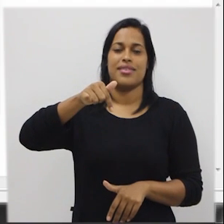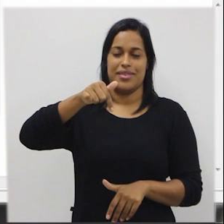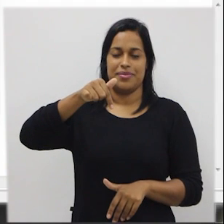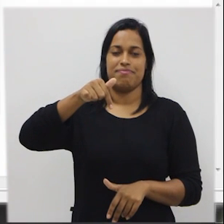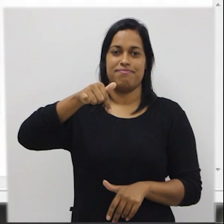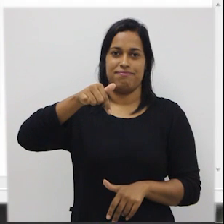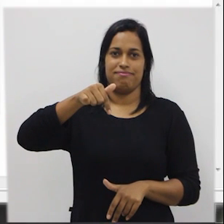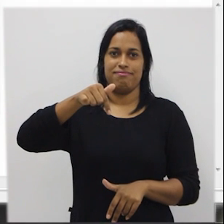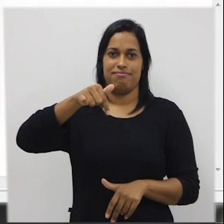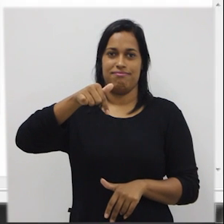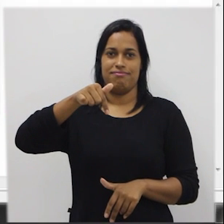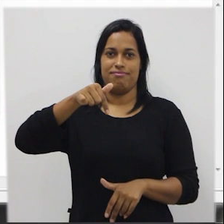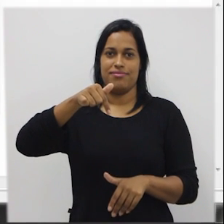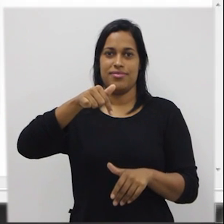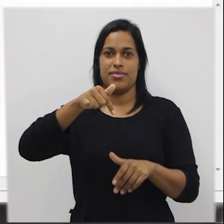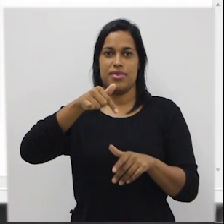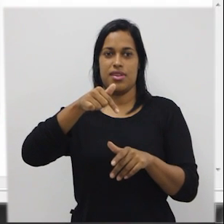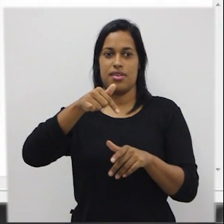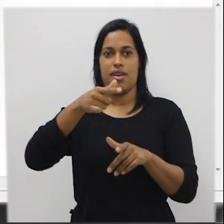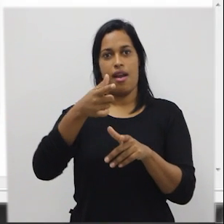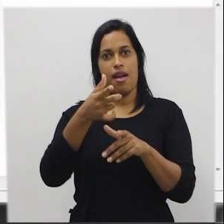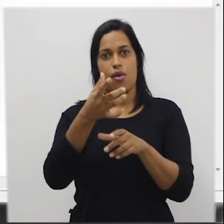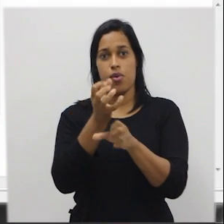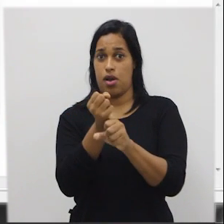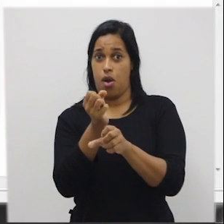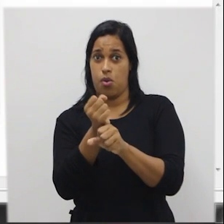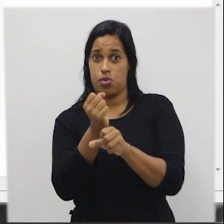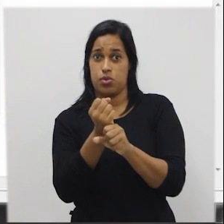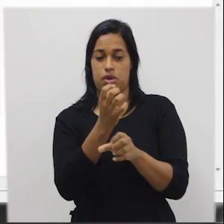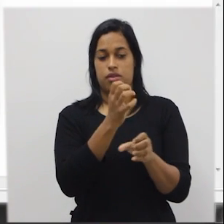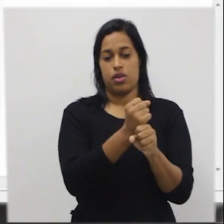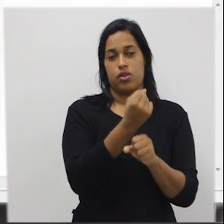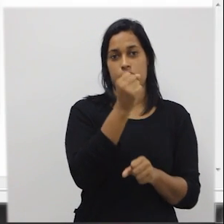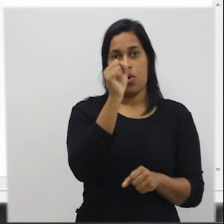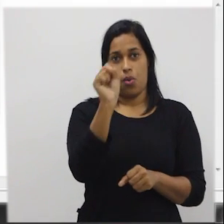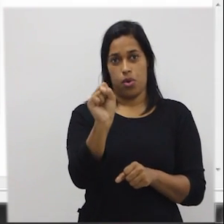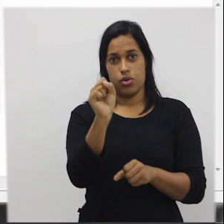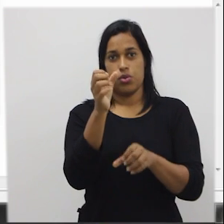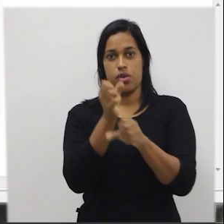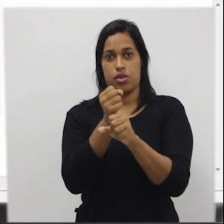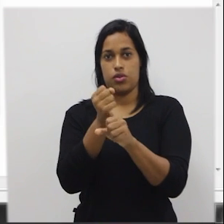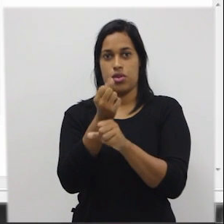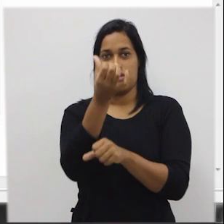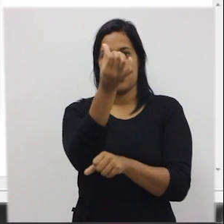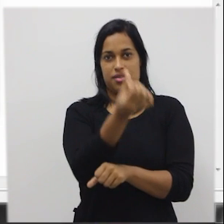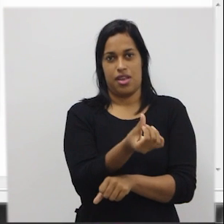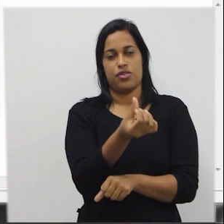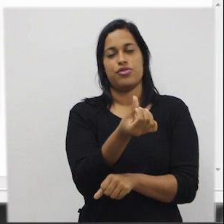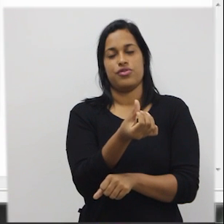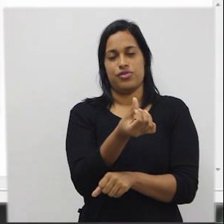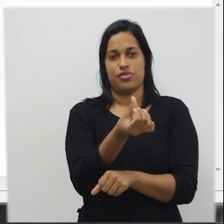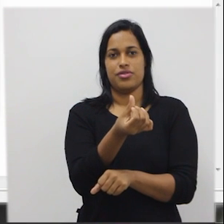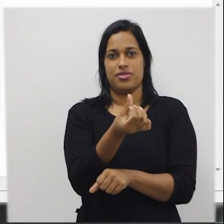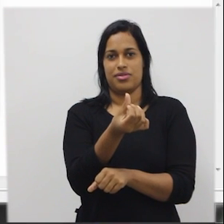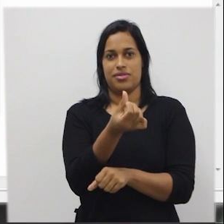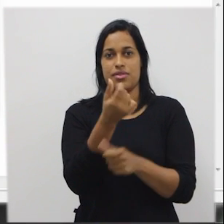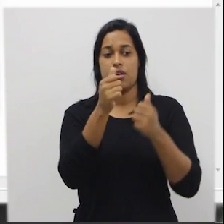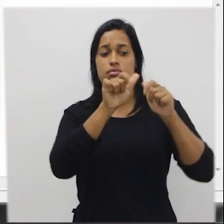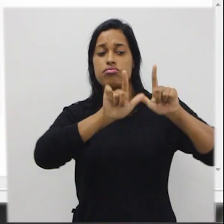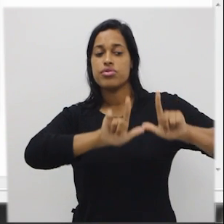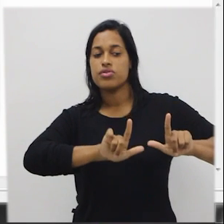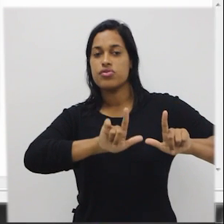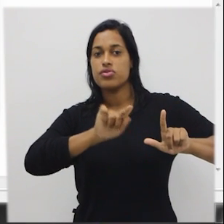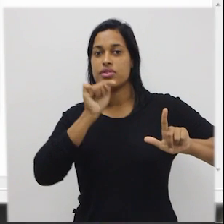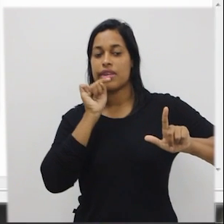que é exatamente a média entre a nota 8 e a nota 6 na janela que